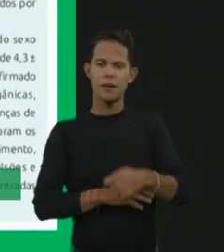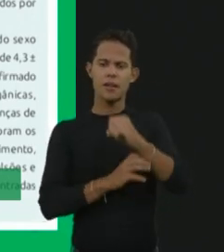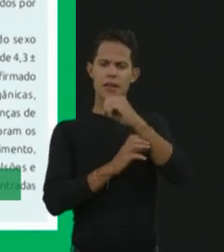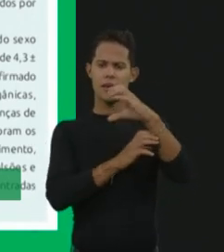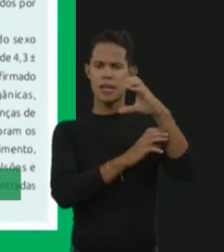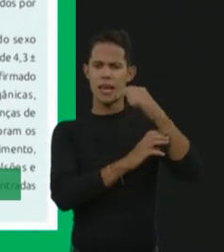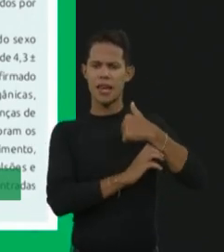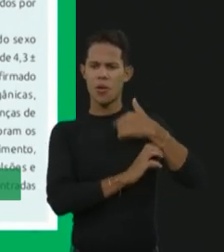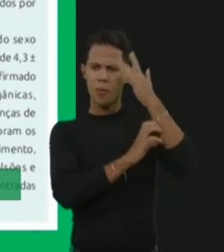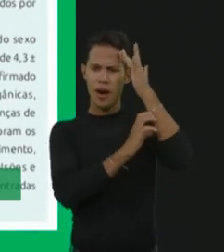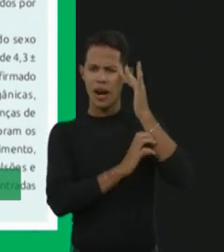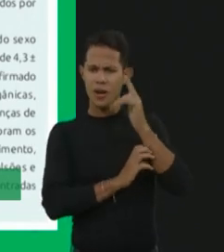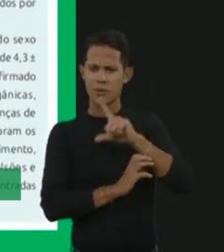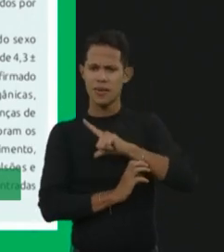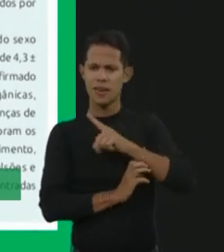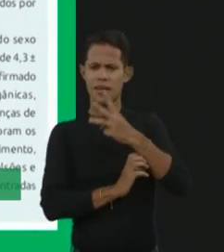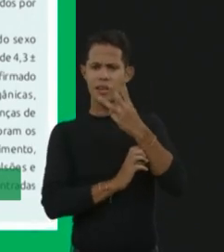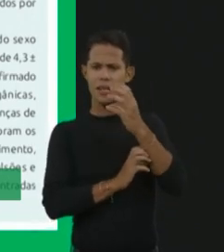Margarete, quantos tem?